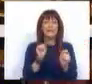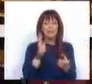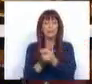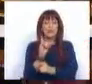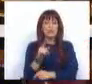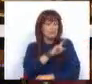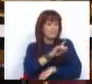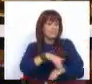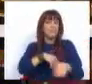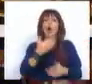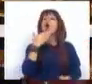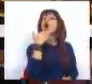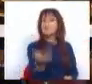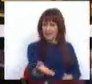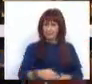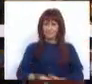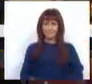processo de privatização. Muito obrigado.